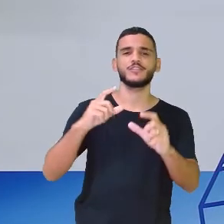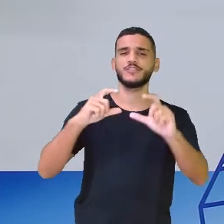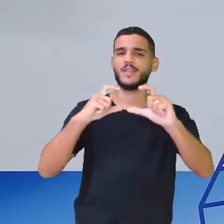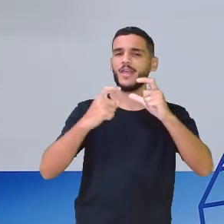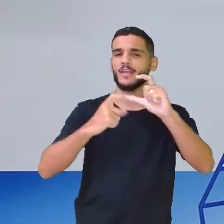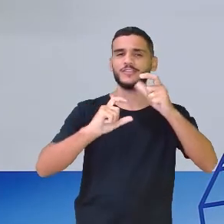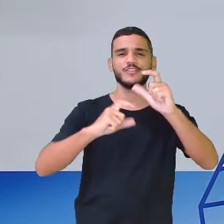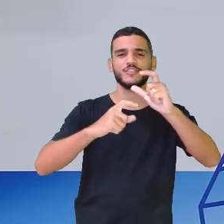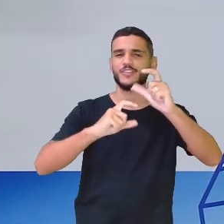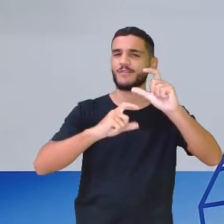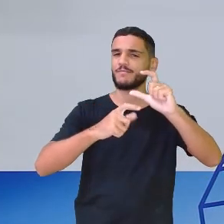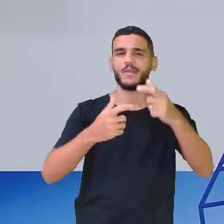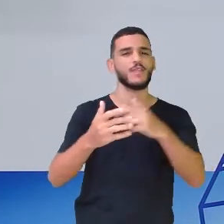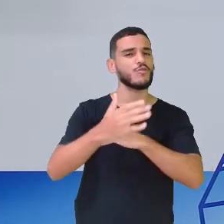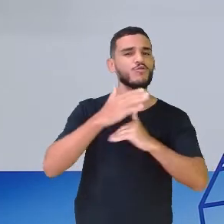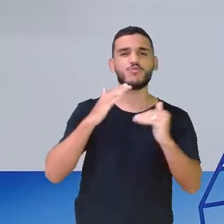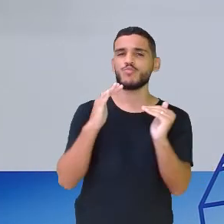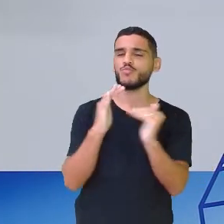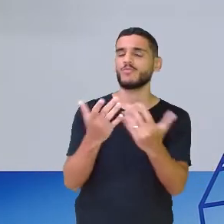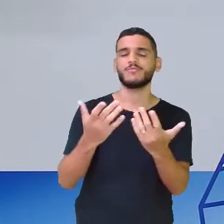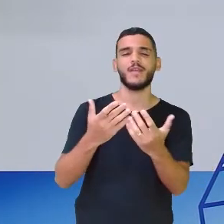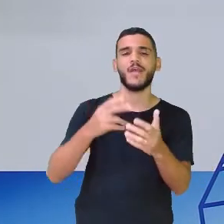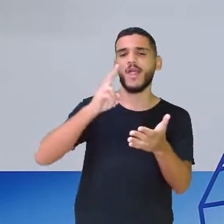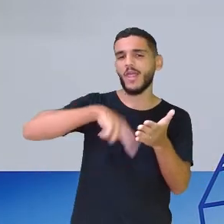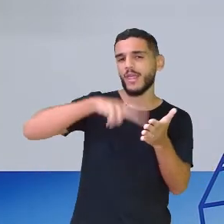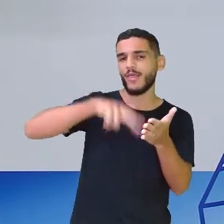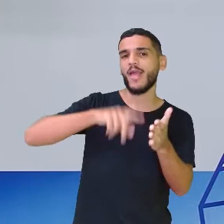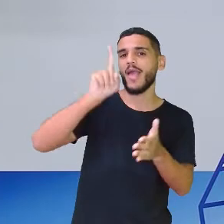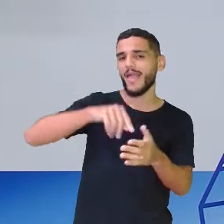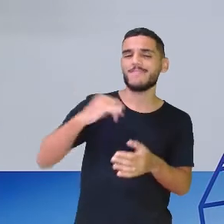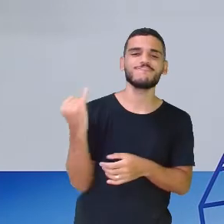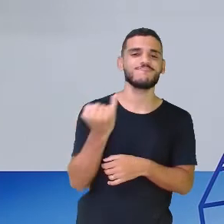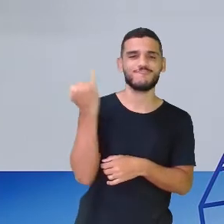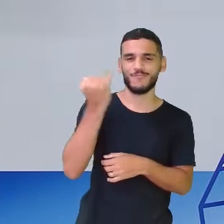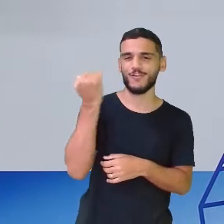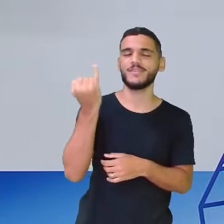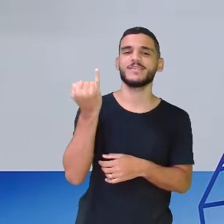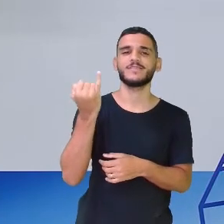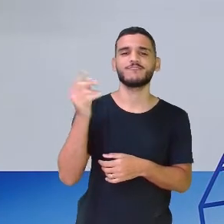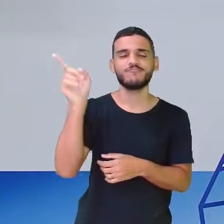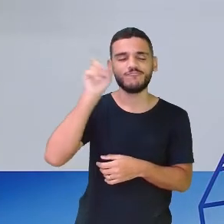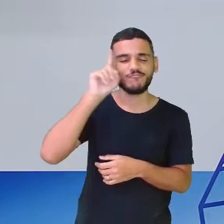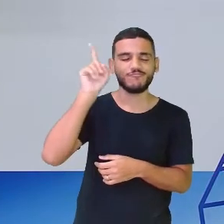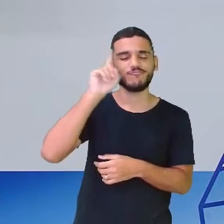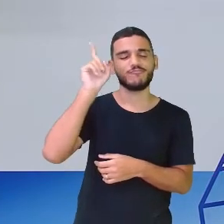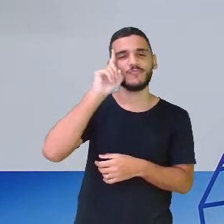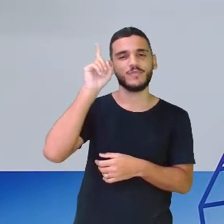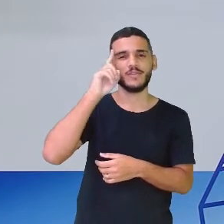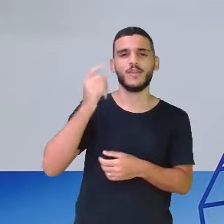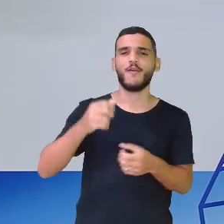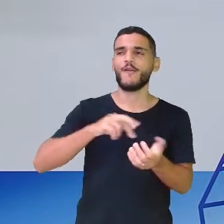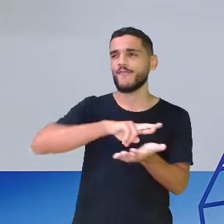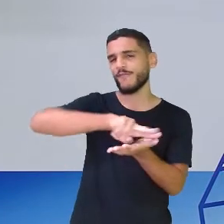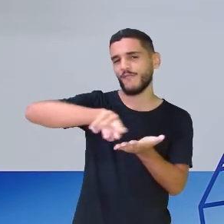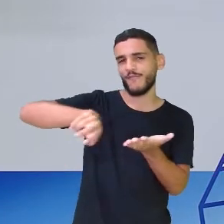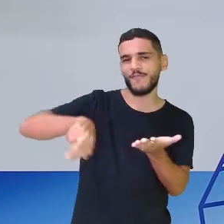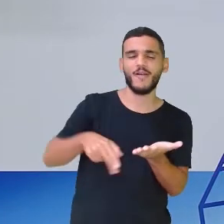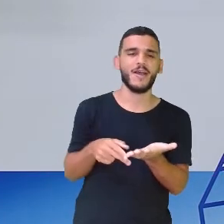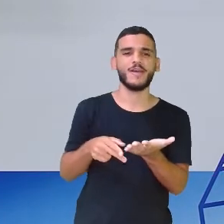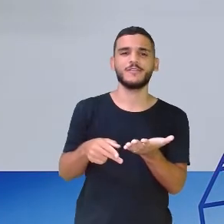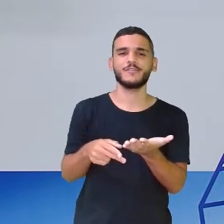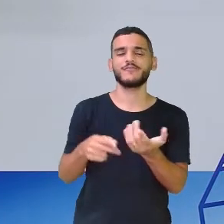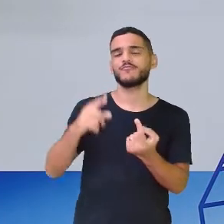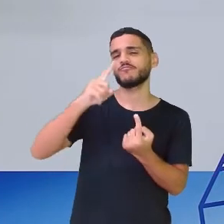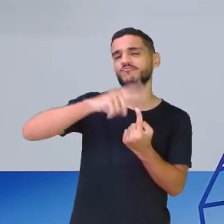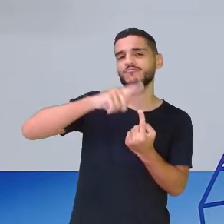Todo tipo de leitura é importante. Nós convivemos no nosso dia a dia com diversos tipos de